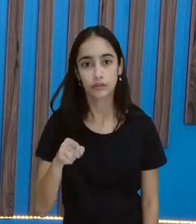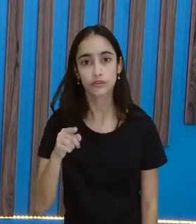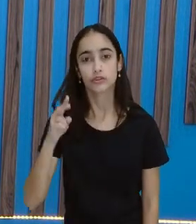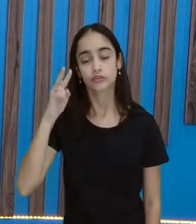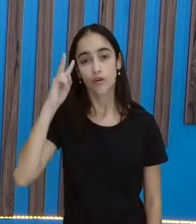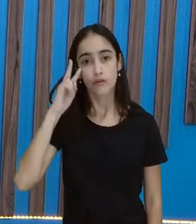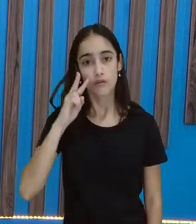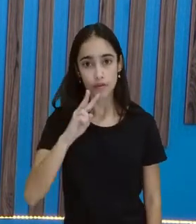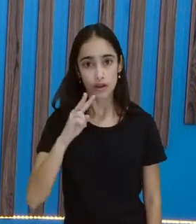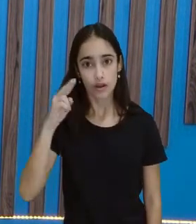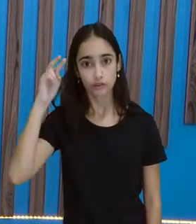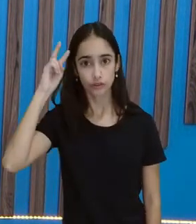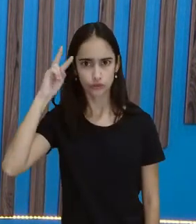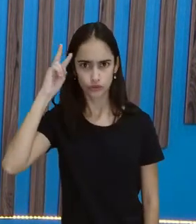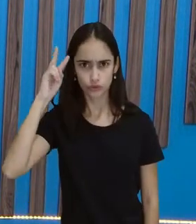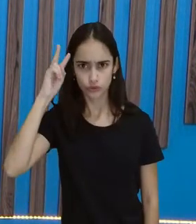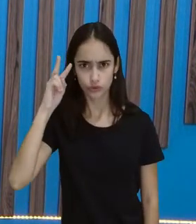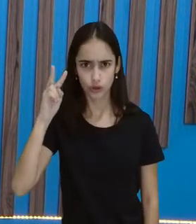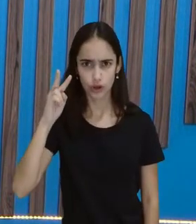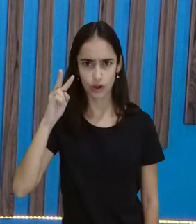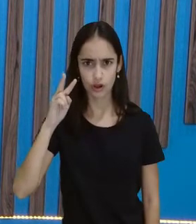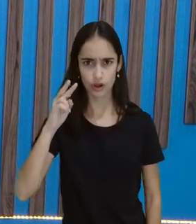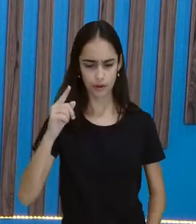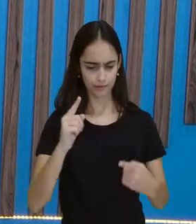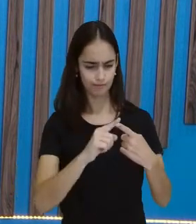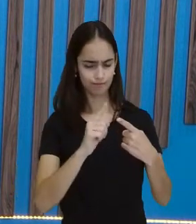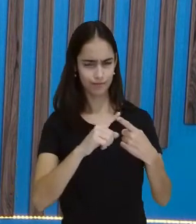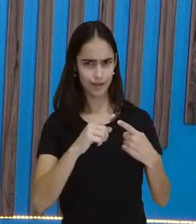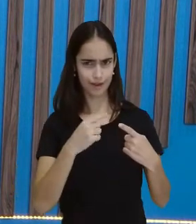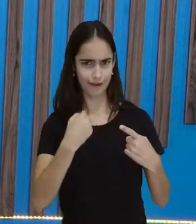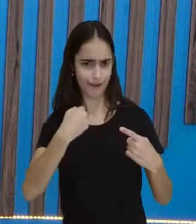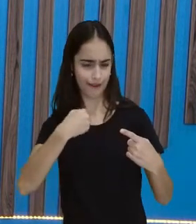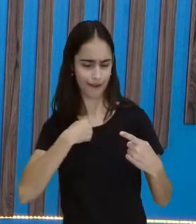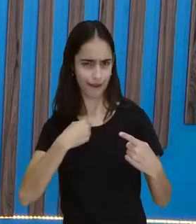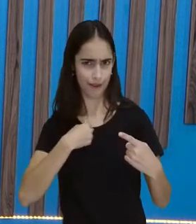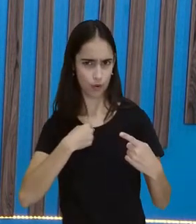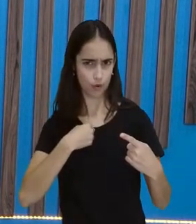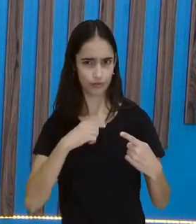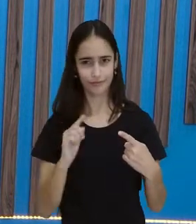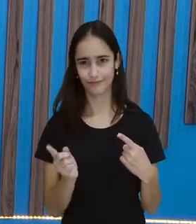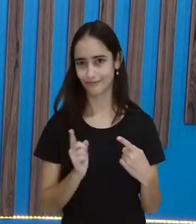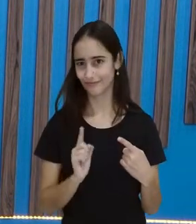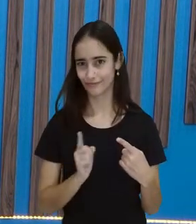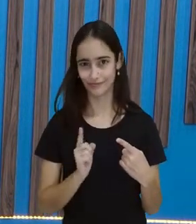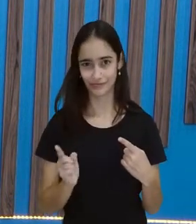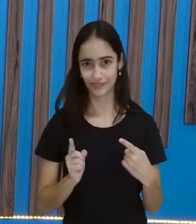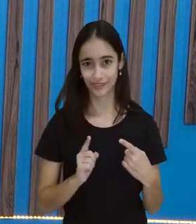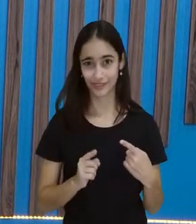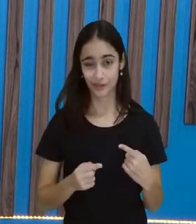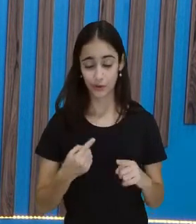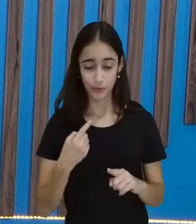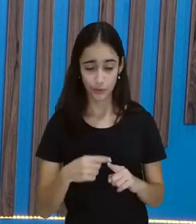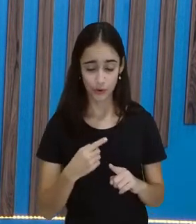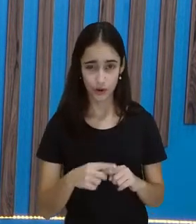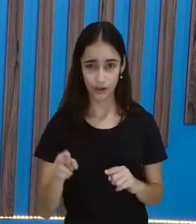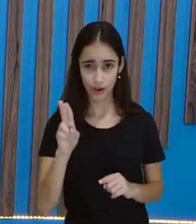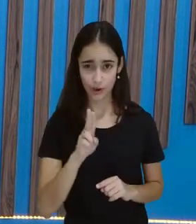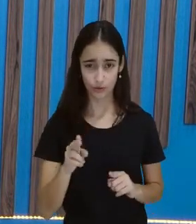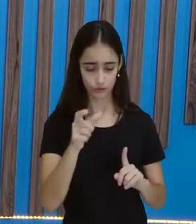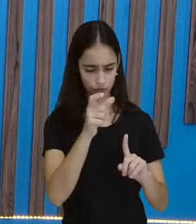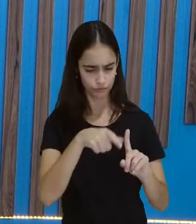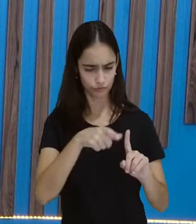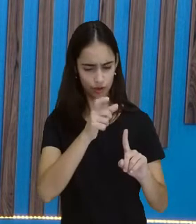primeira pessoa. E eu não participo da história. Eu sou algum animalzinho? Não, não é? Então, eu não